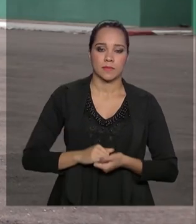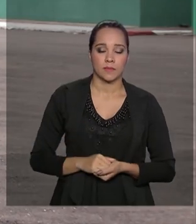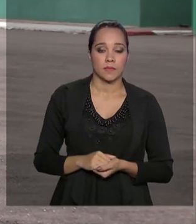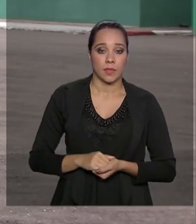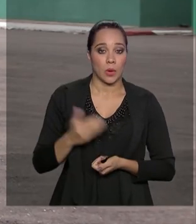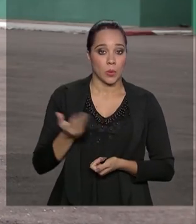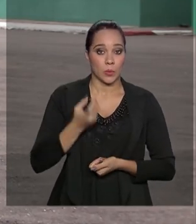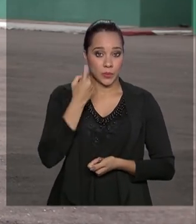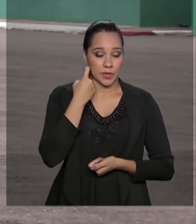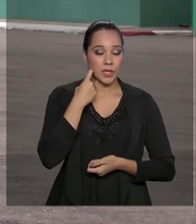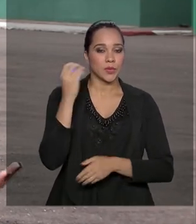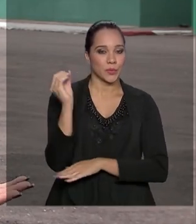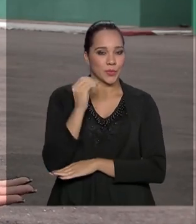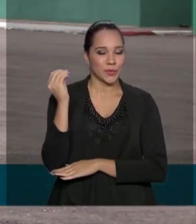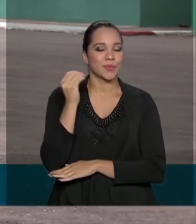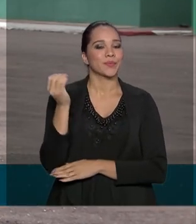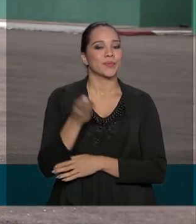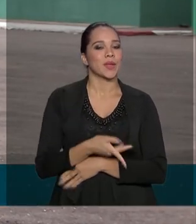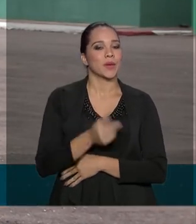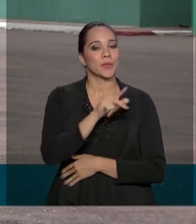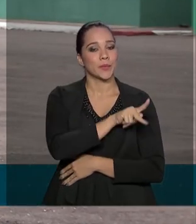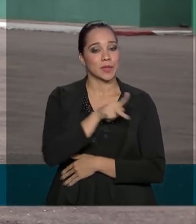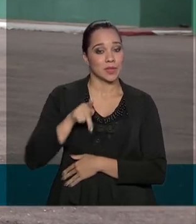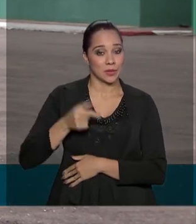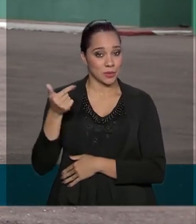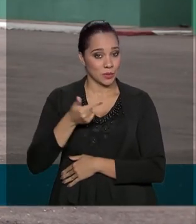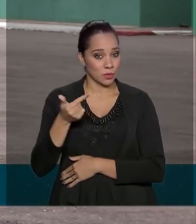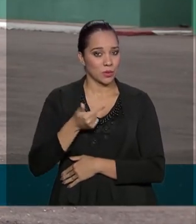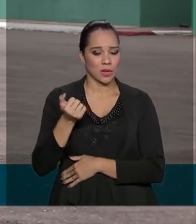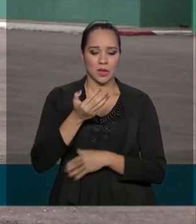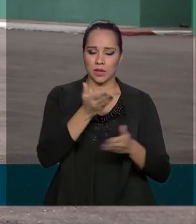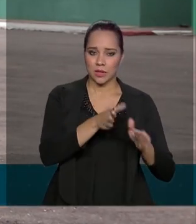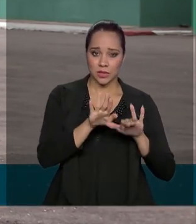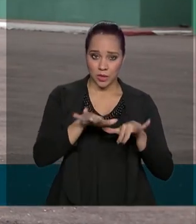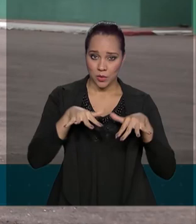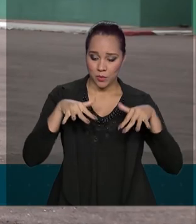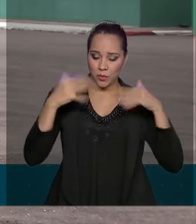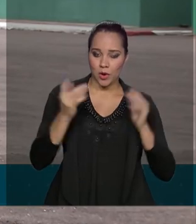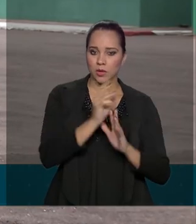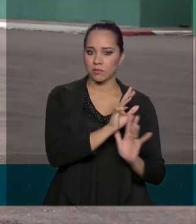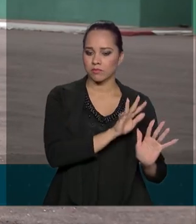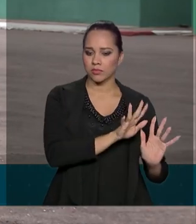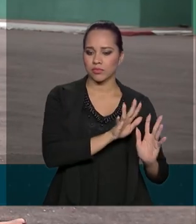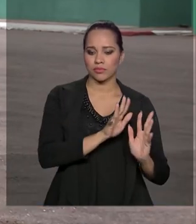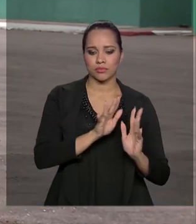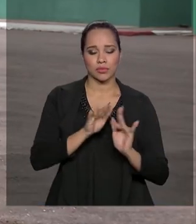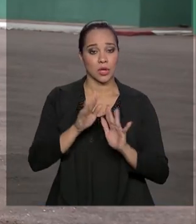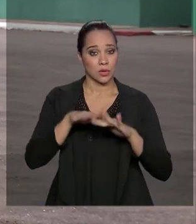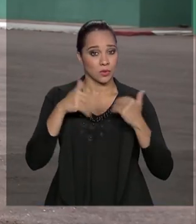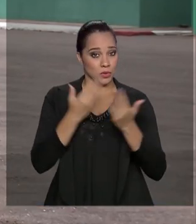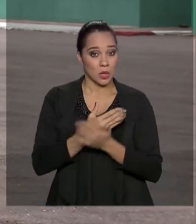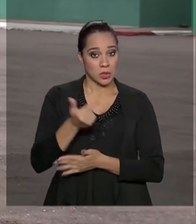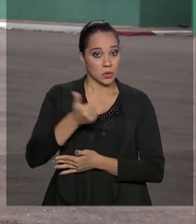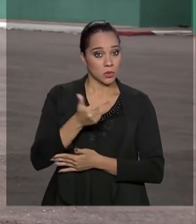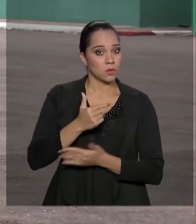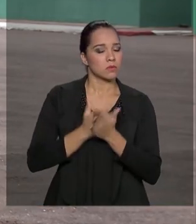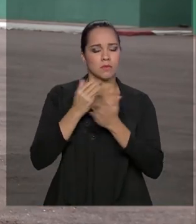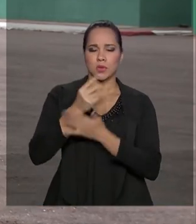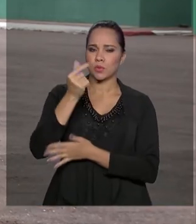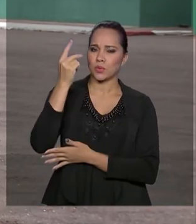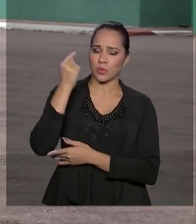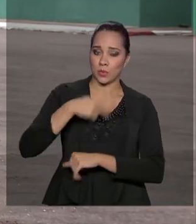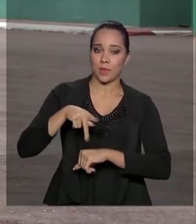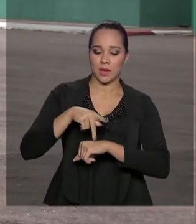sexta-feira, em Porto Alegre, o vice-presidente acompanha também a cerimônia de passagem do comando do Colégio Militar, que é o segundo mais antigo do país.